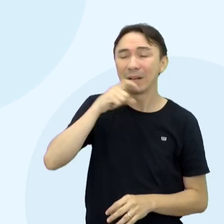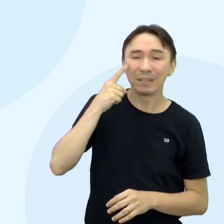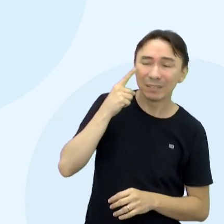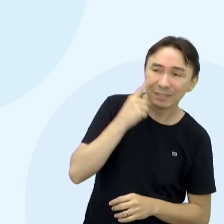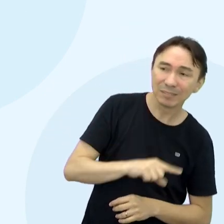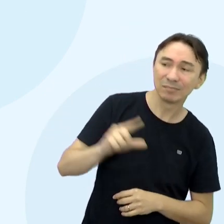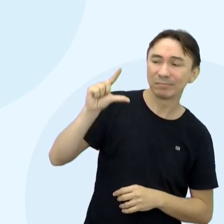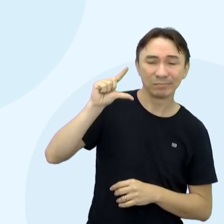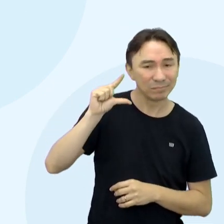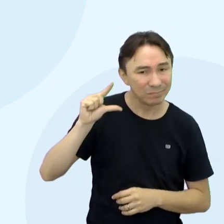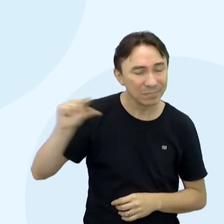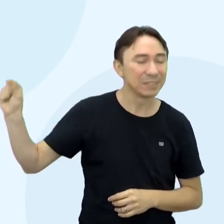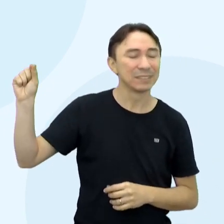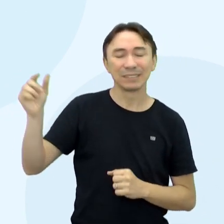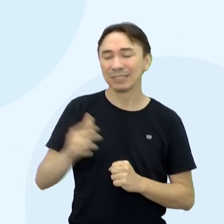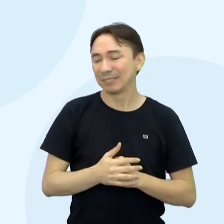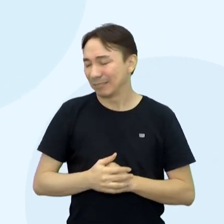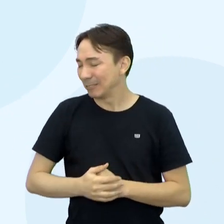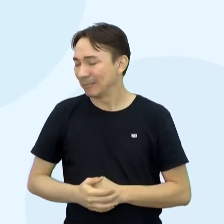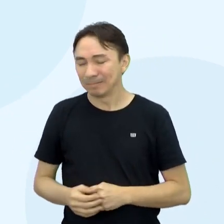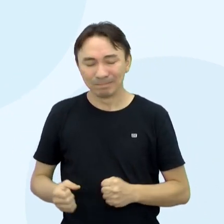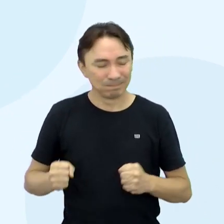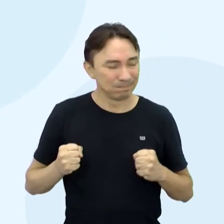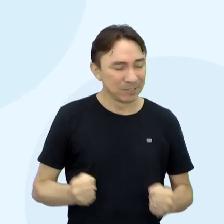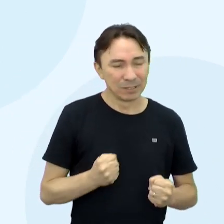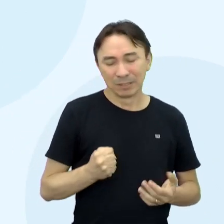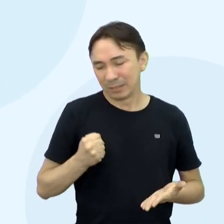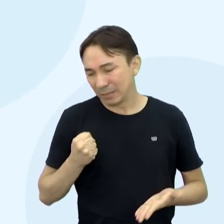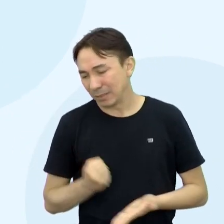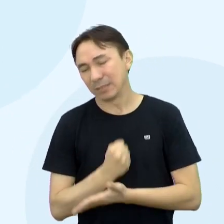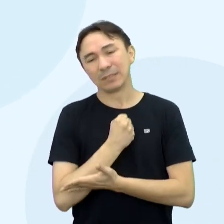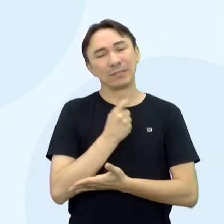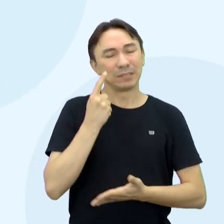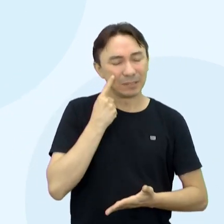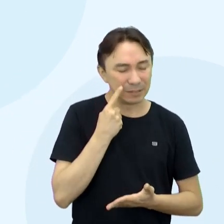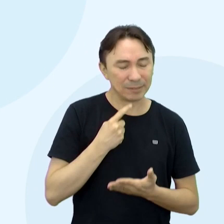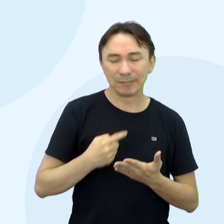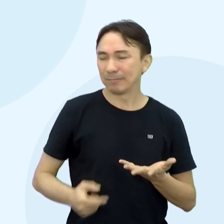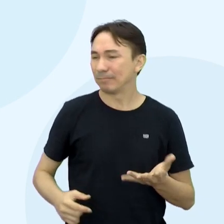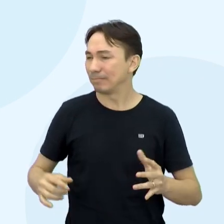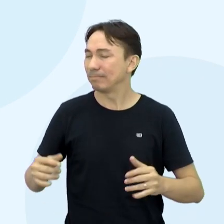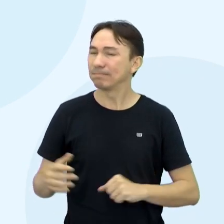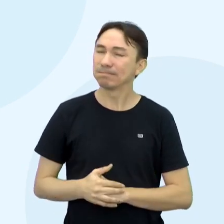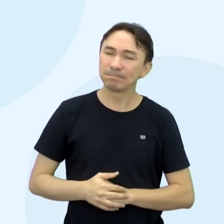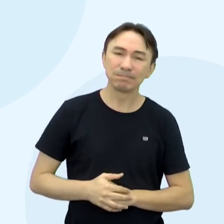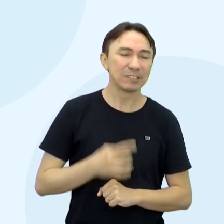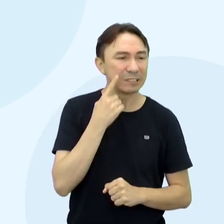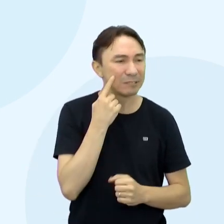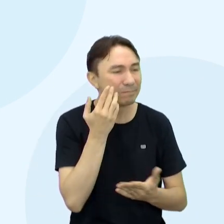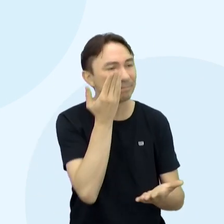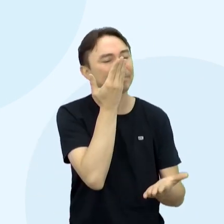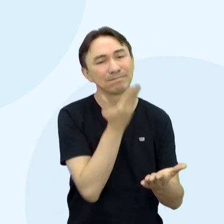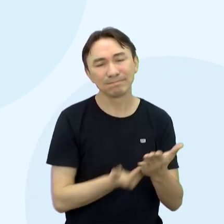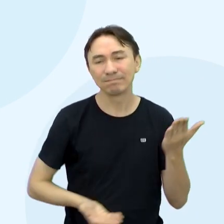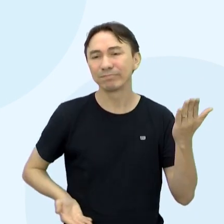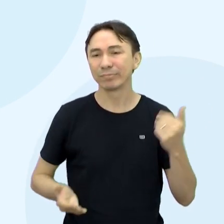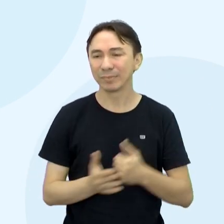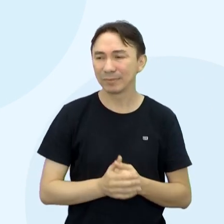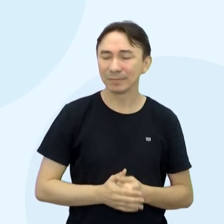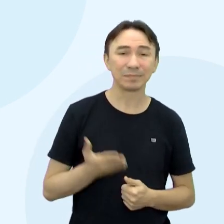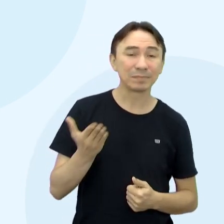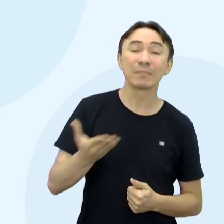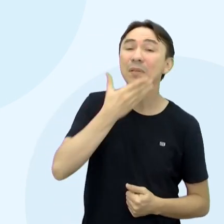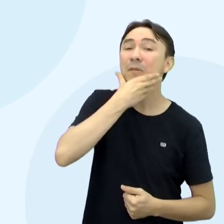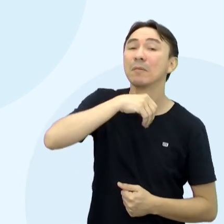Talvez para tentar digerir a decepção enorme De ver a classificação escapar no último minuto Sinto falta do meu